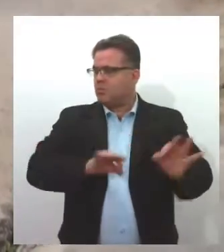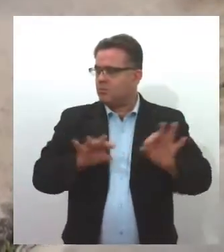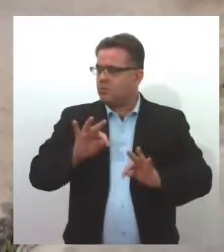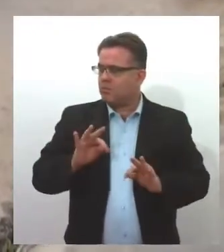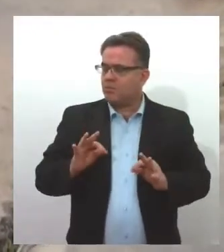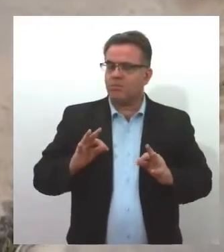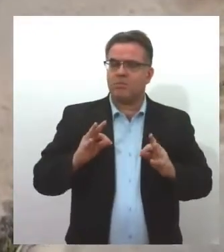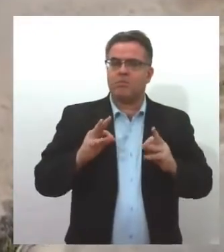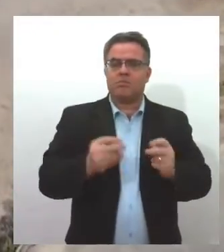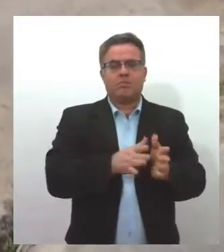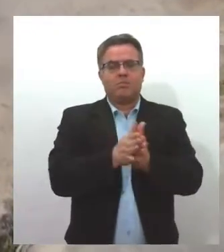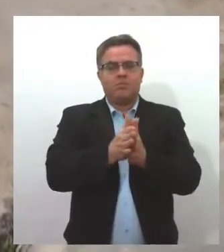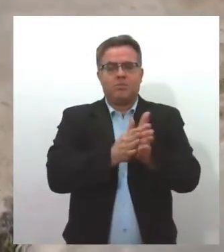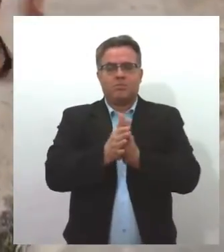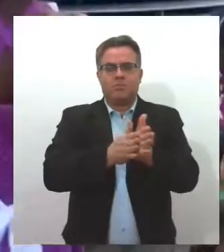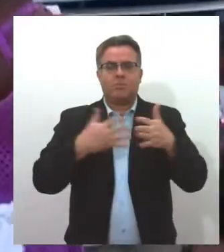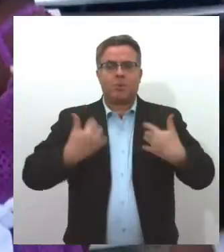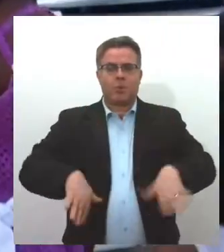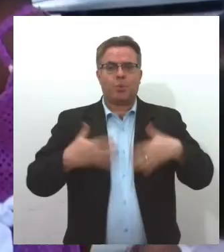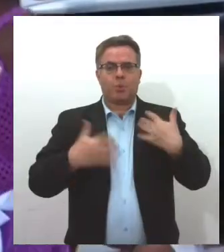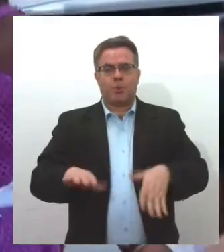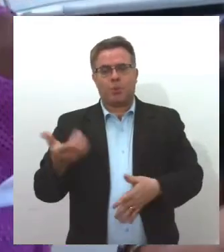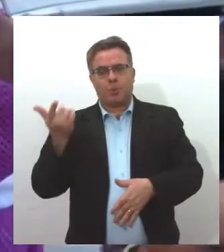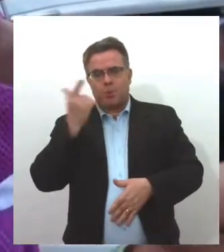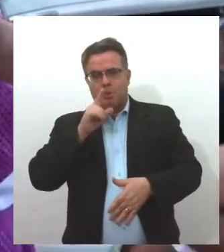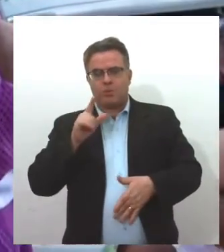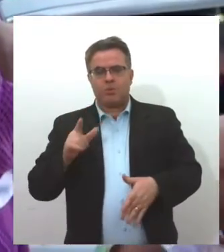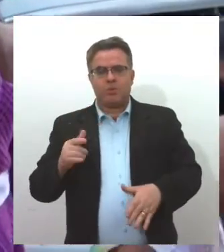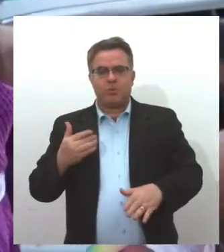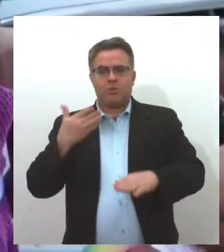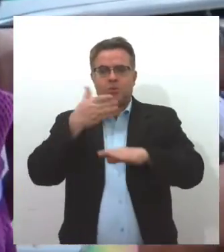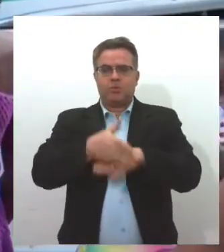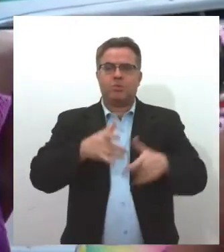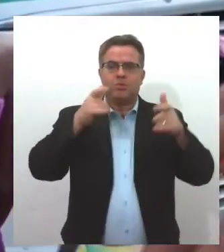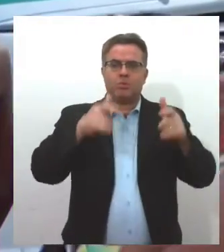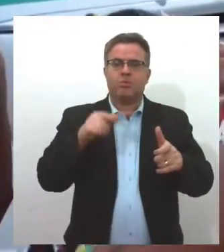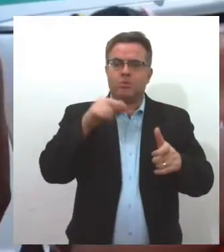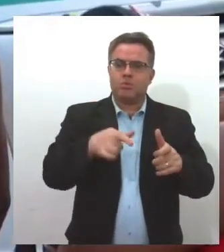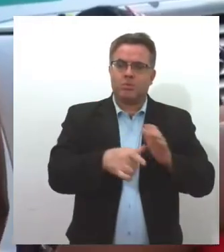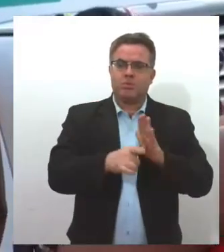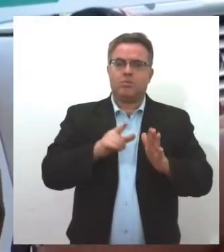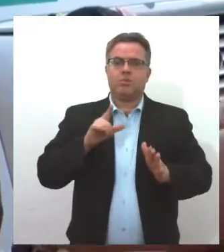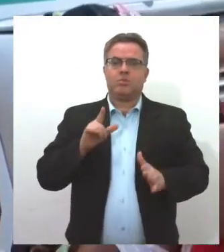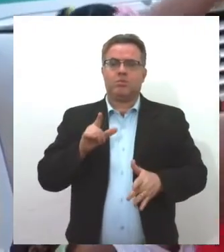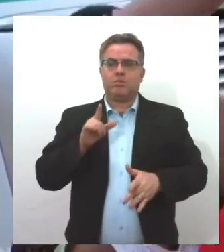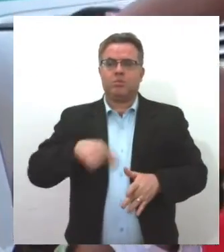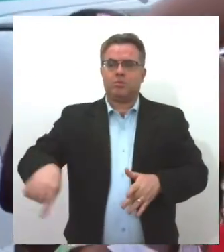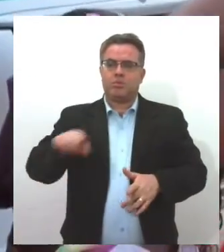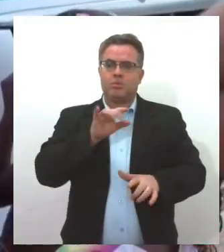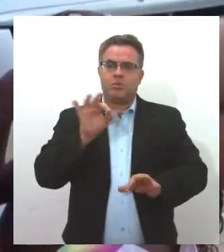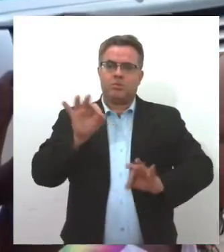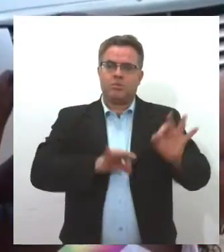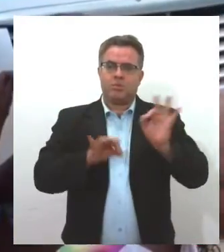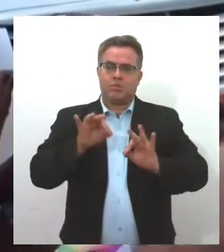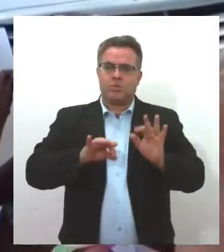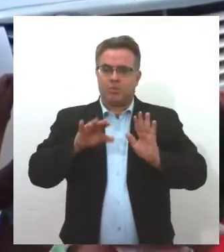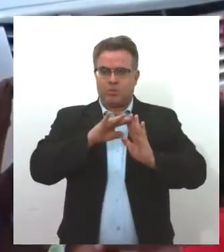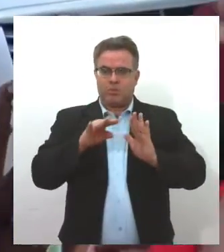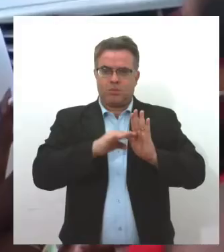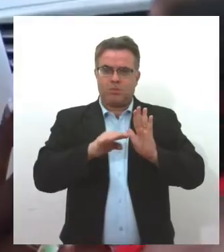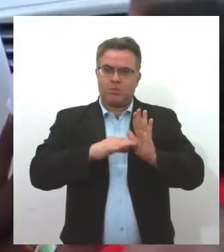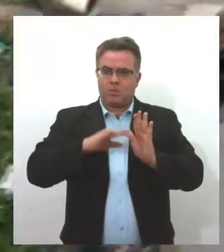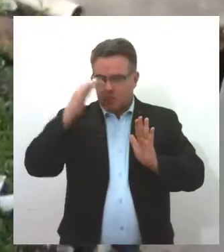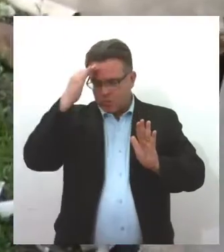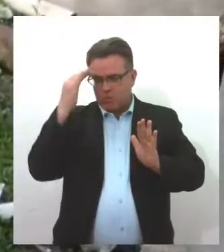ansiosos para chegarem ao destino. Antes, a garotada precisou seguir os protocolos de